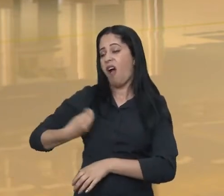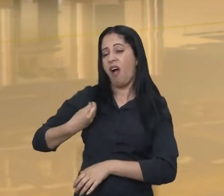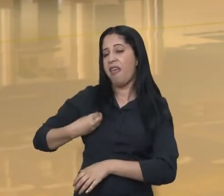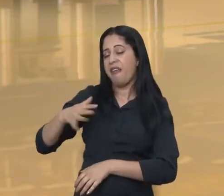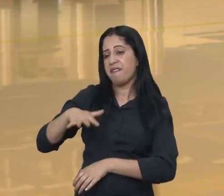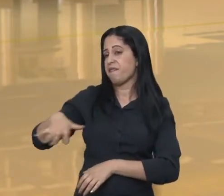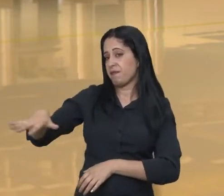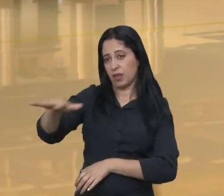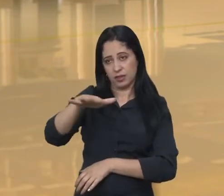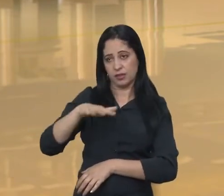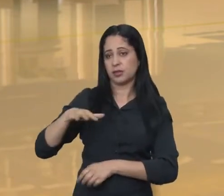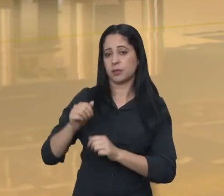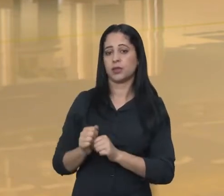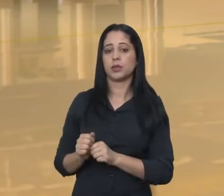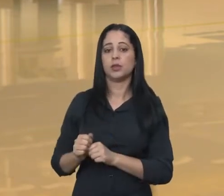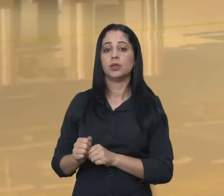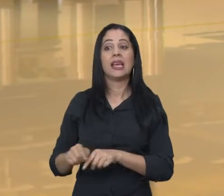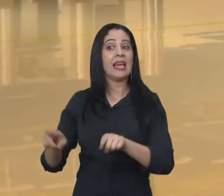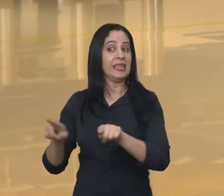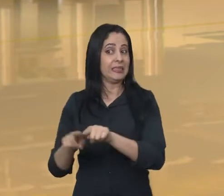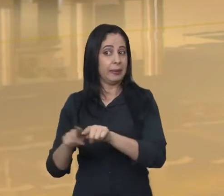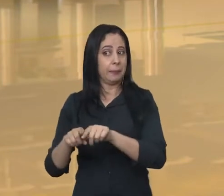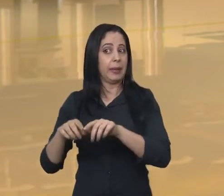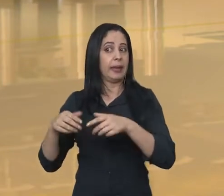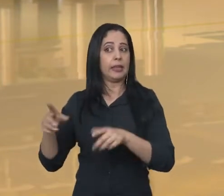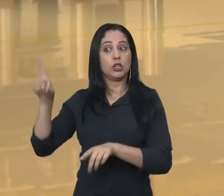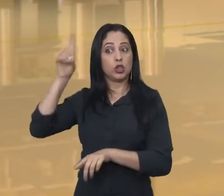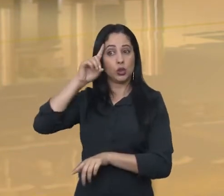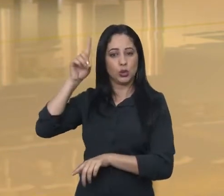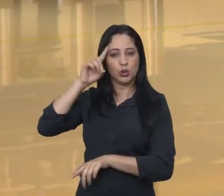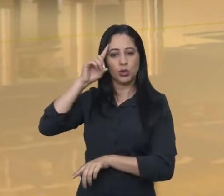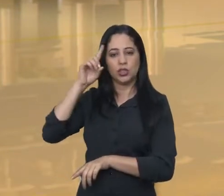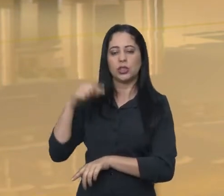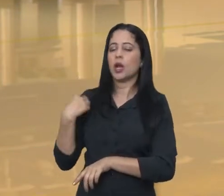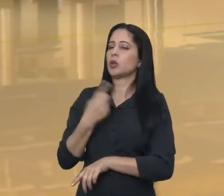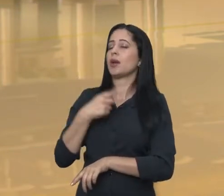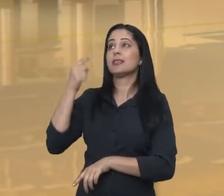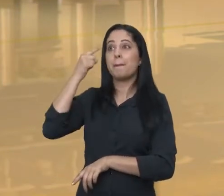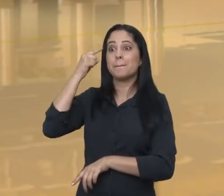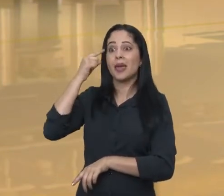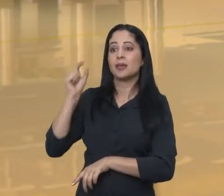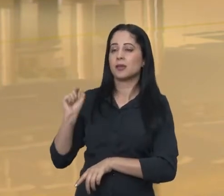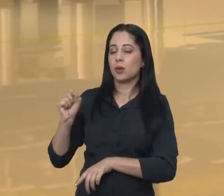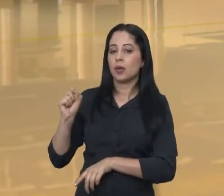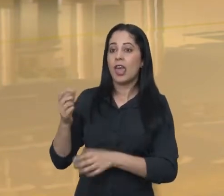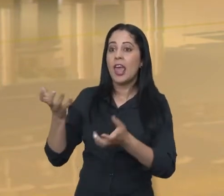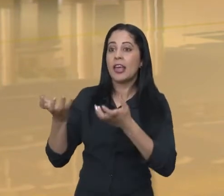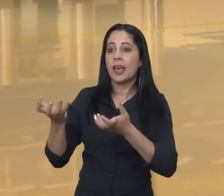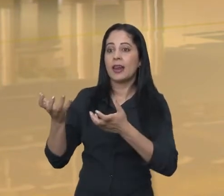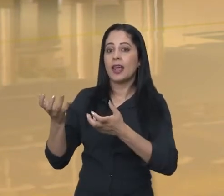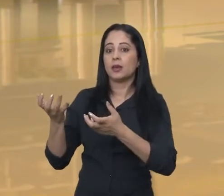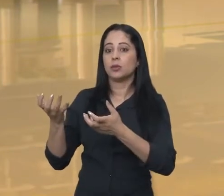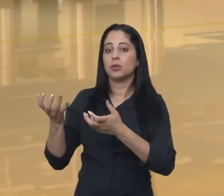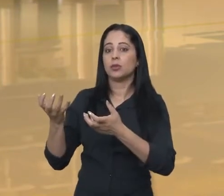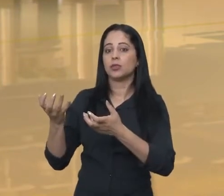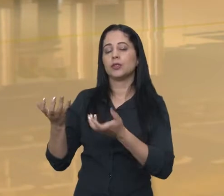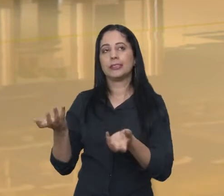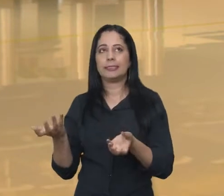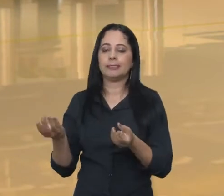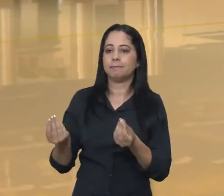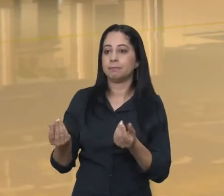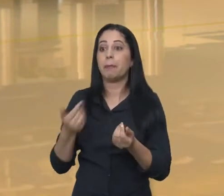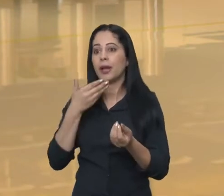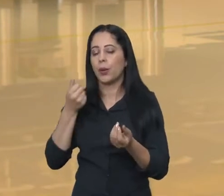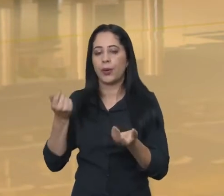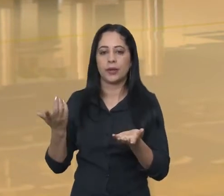melhorando a vida das pessoas de uma maneira ampla. No dia a dia, nós também pretendemos